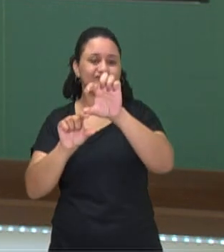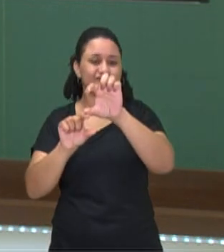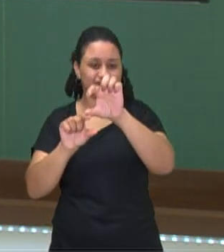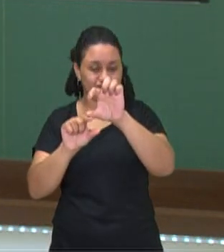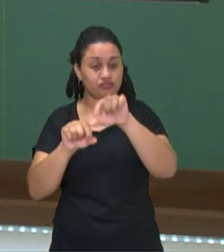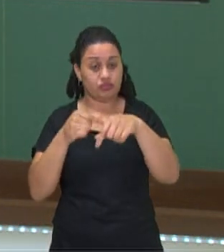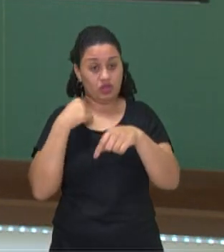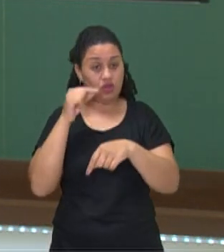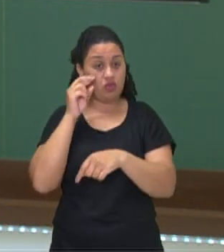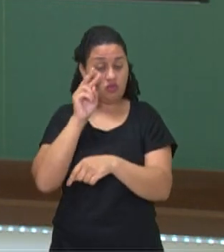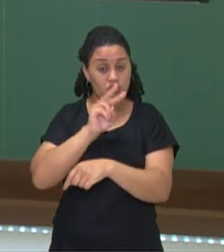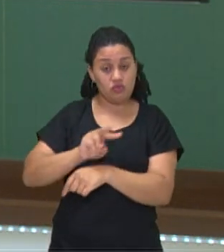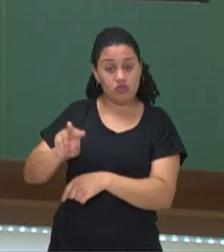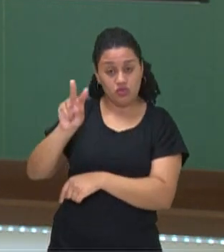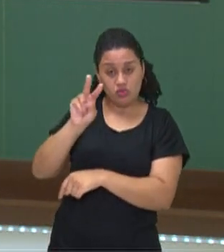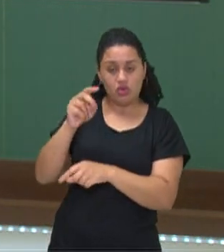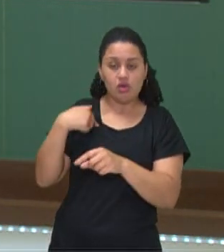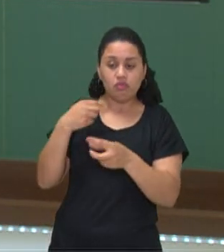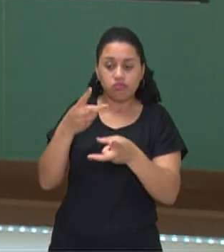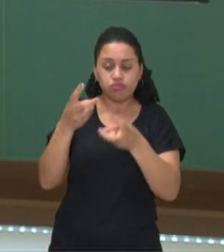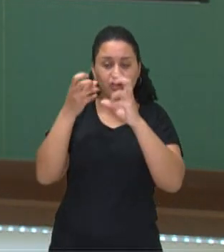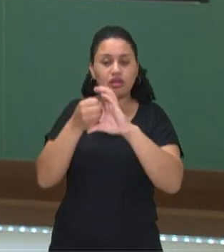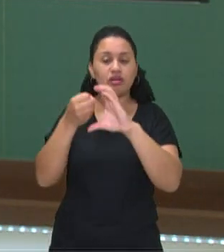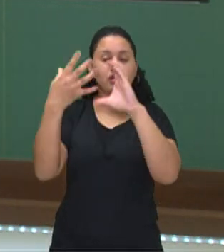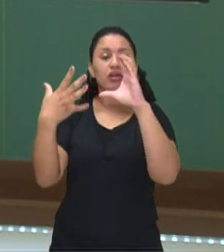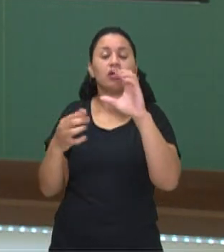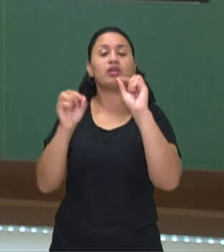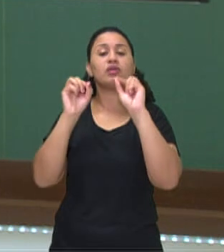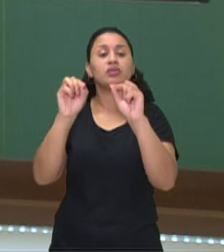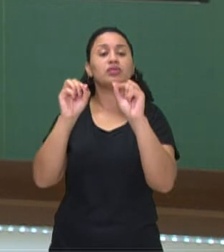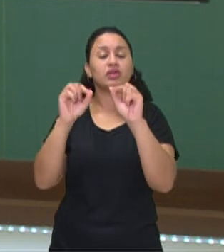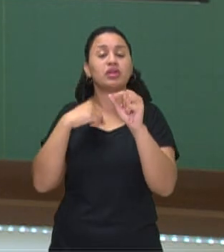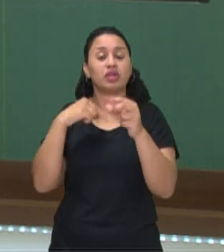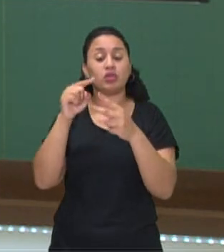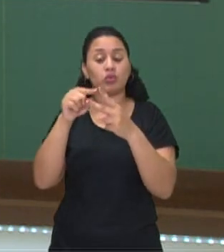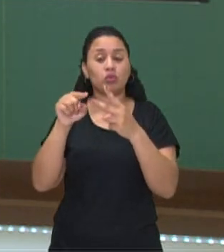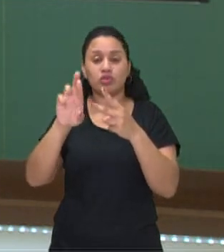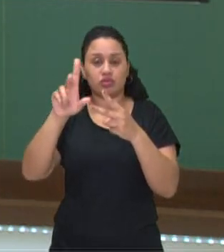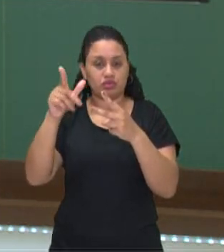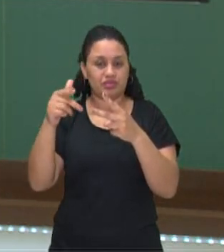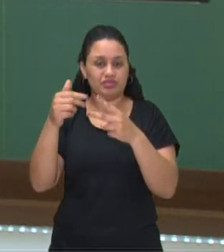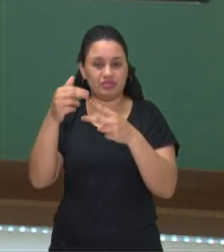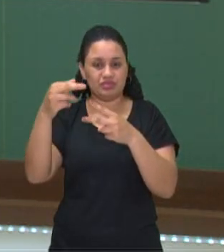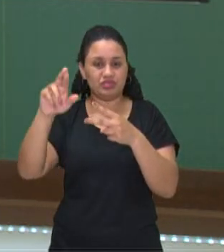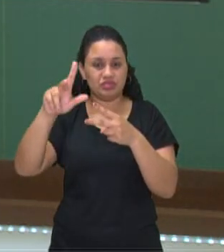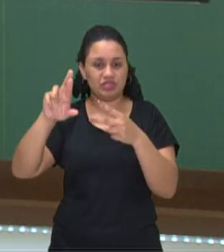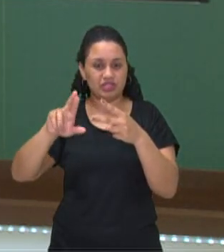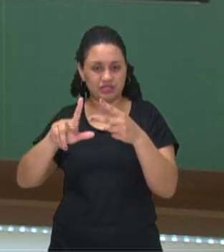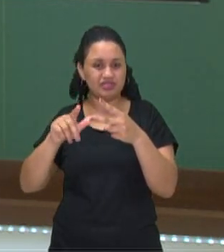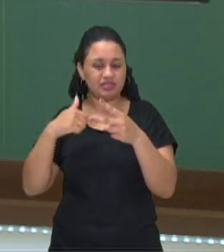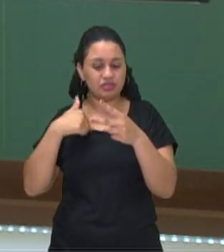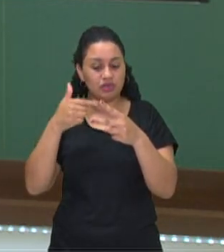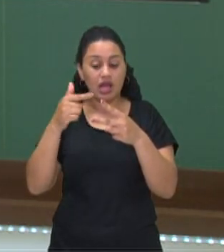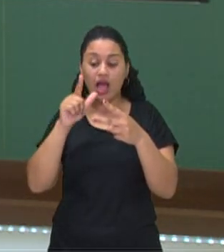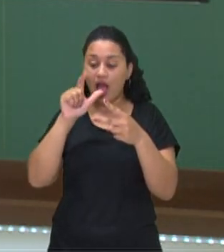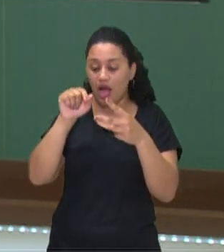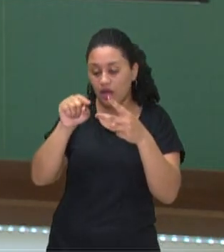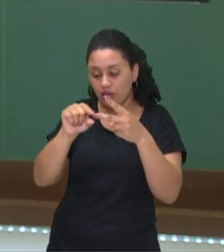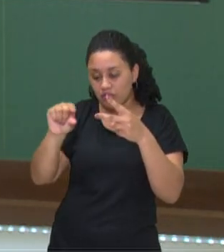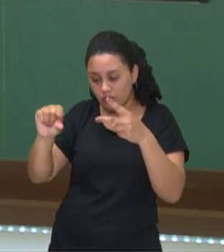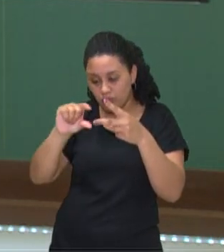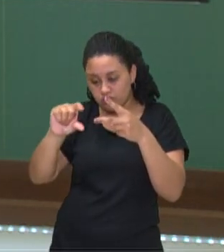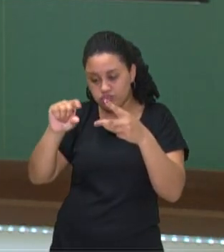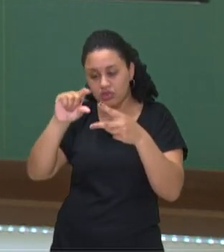Aqui, visualmente, o aspecto visual, eu percebo duas coisas distintas. Eu percebo aonde começa a água e aonde